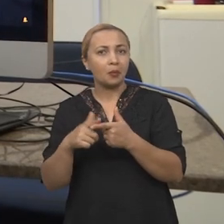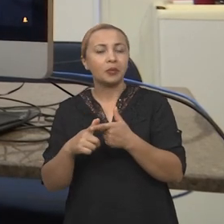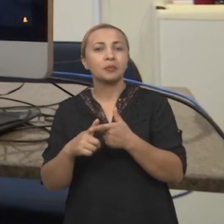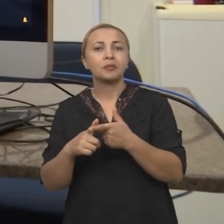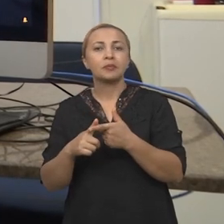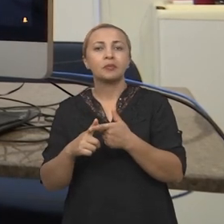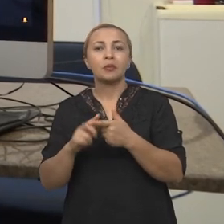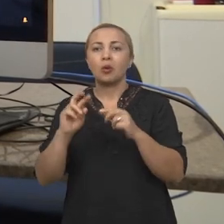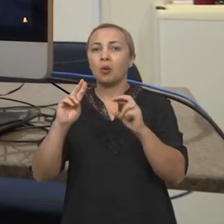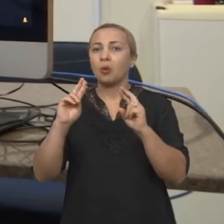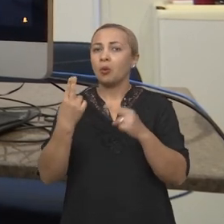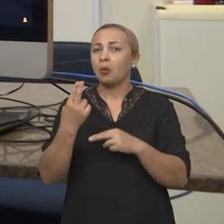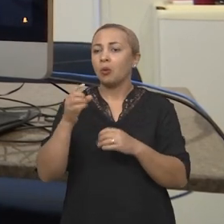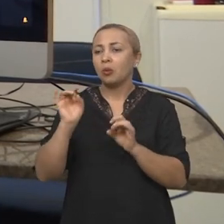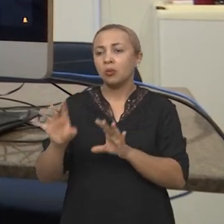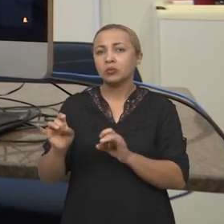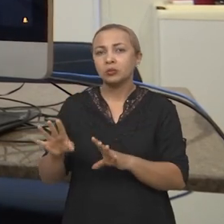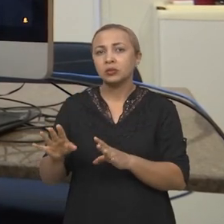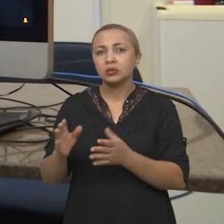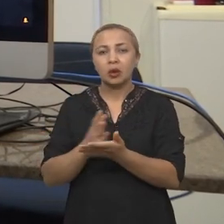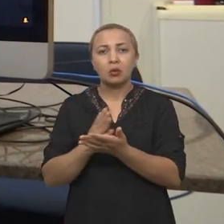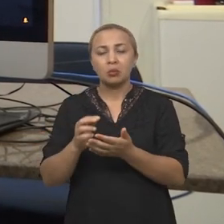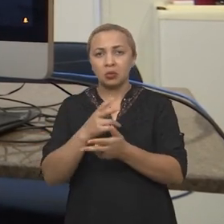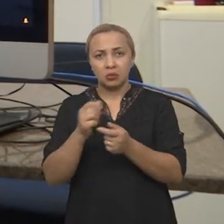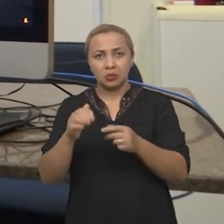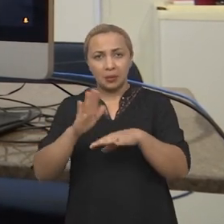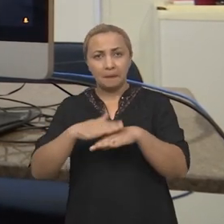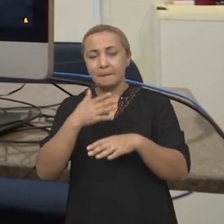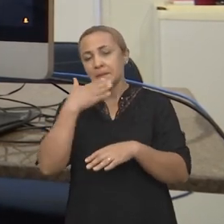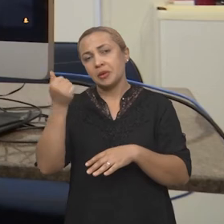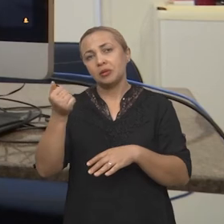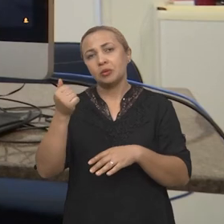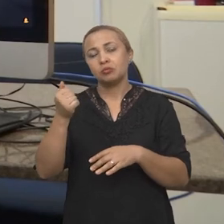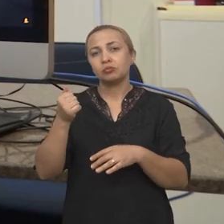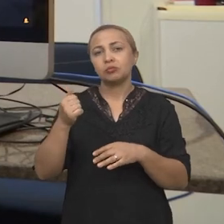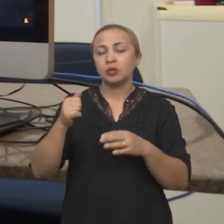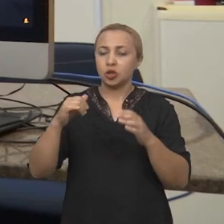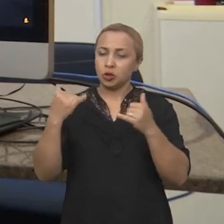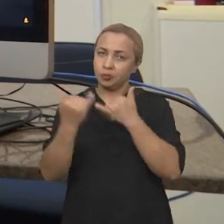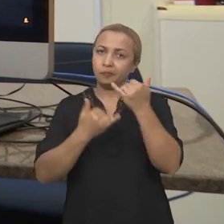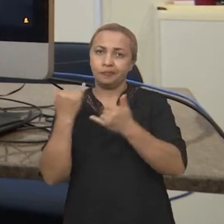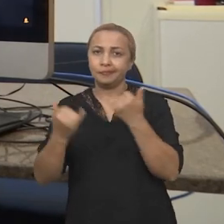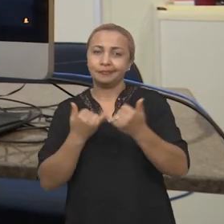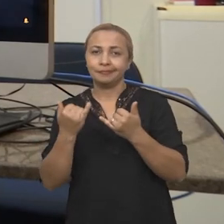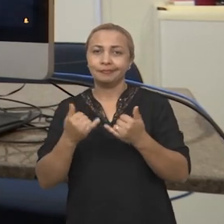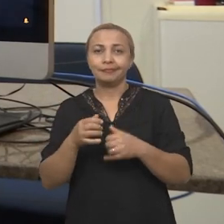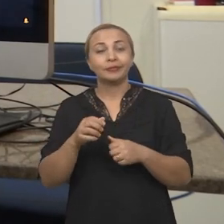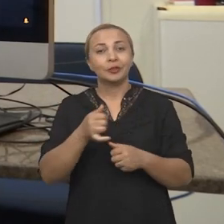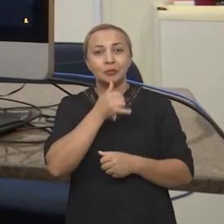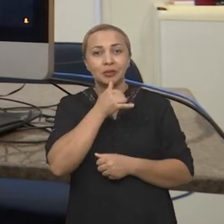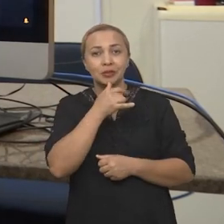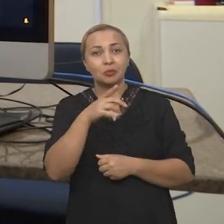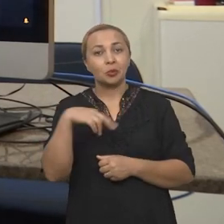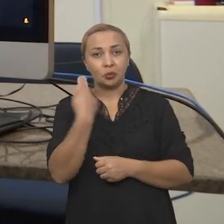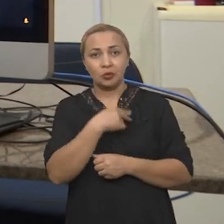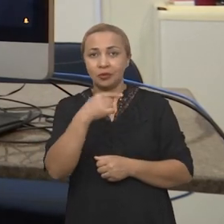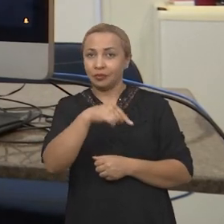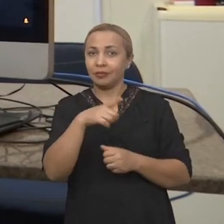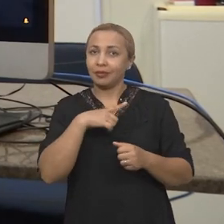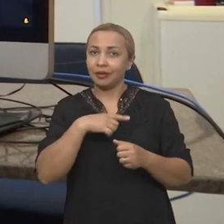ou deixar algo mais interativo e dinâmico. Por exemplo, aqui nós temos uma entrevista que